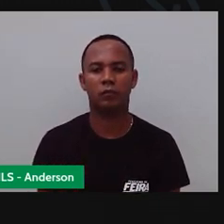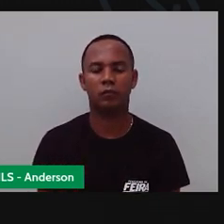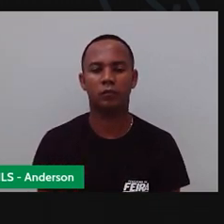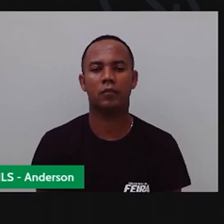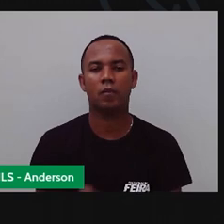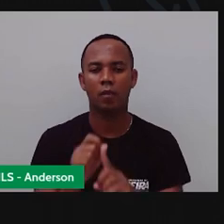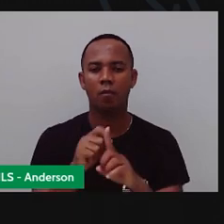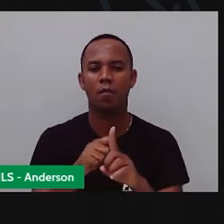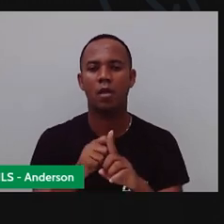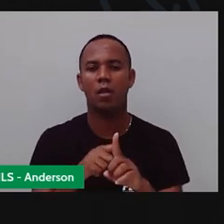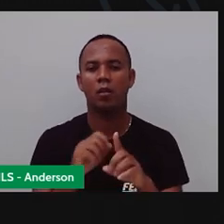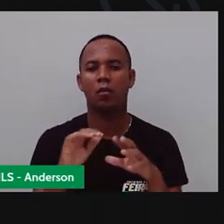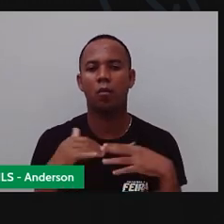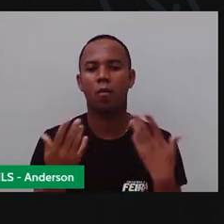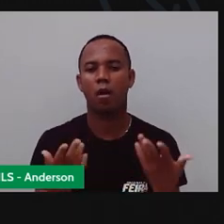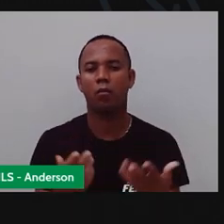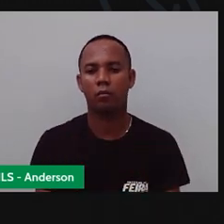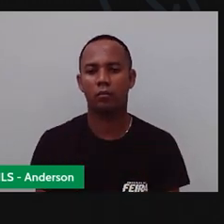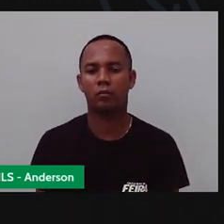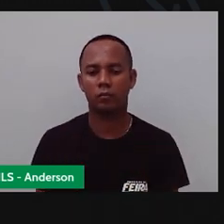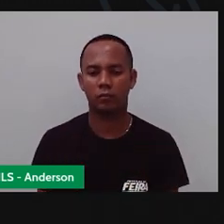mês que a gente está. Que é quem?